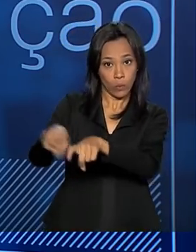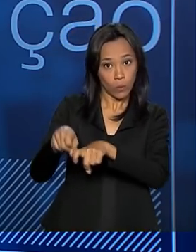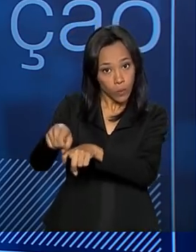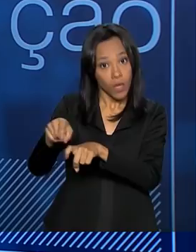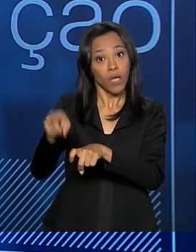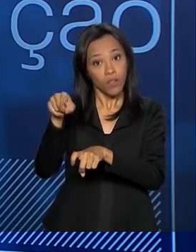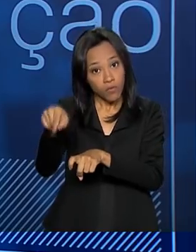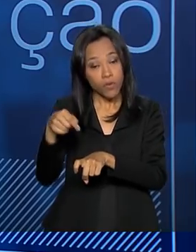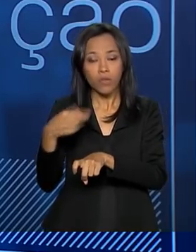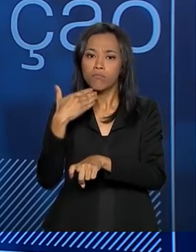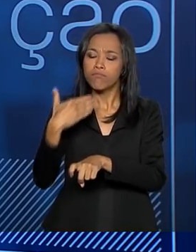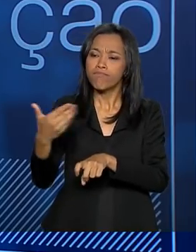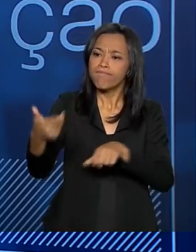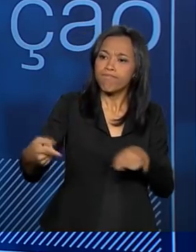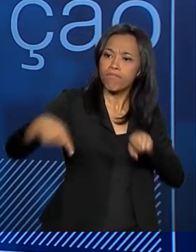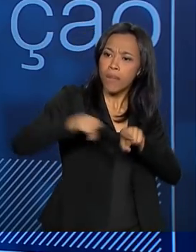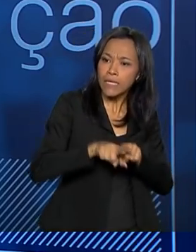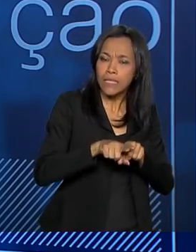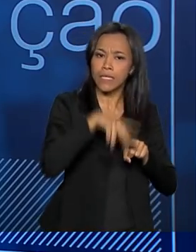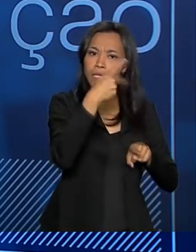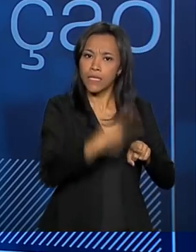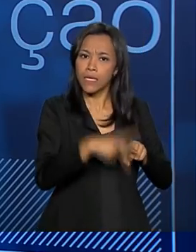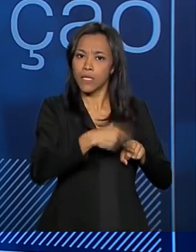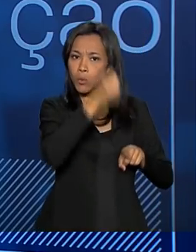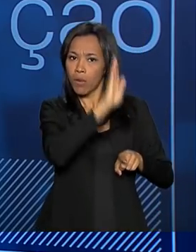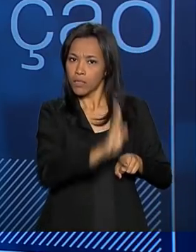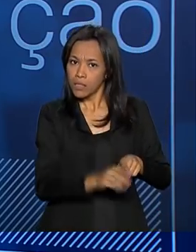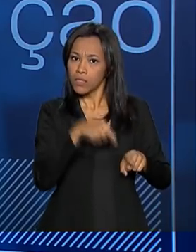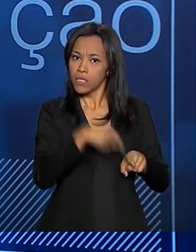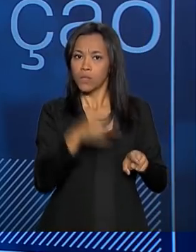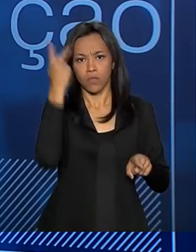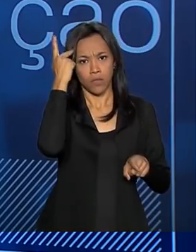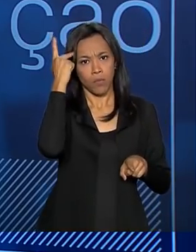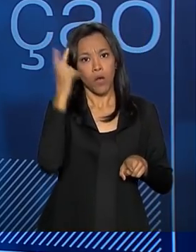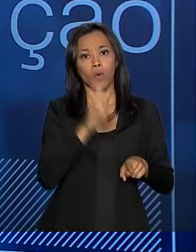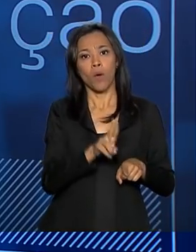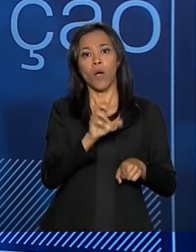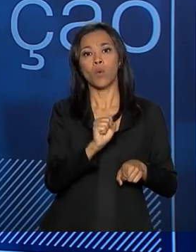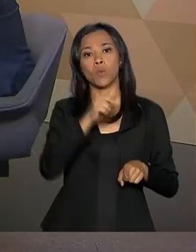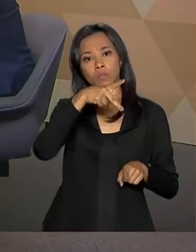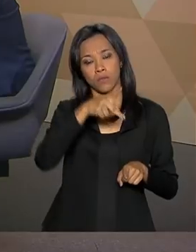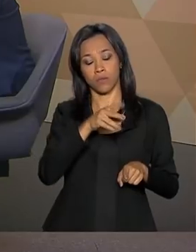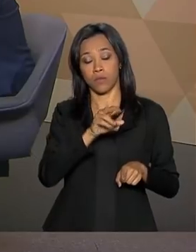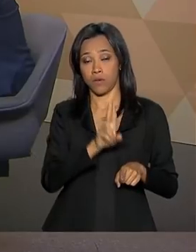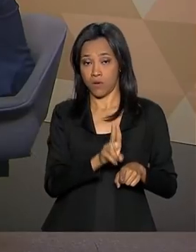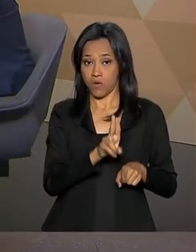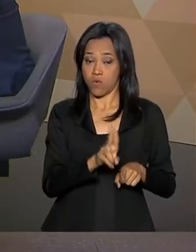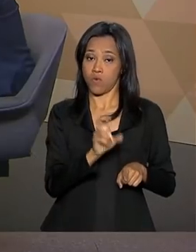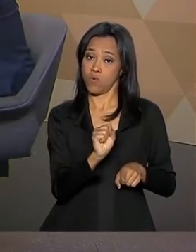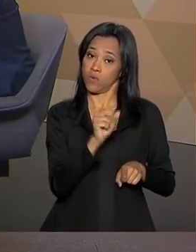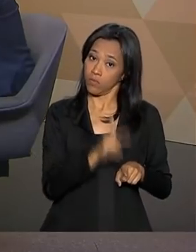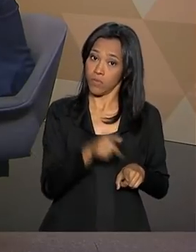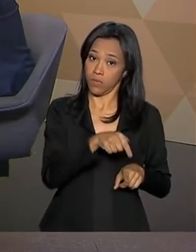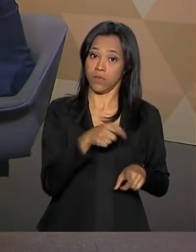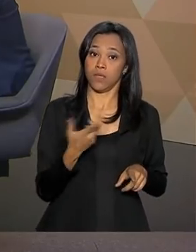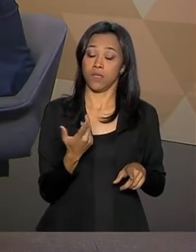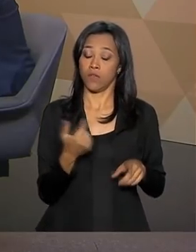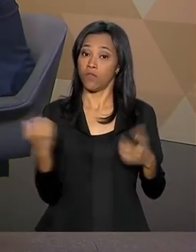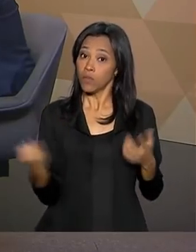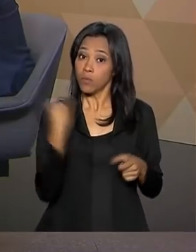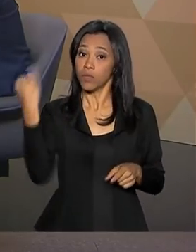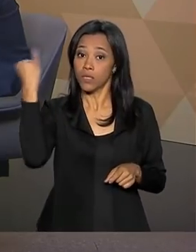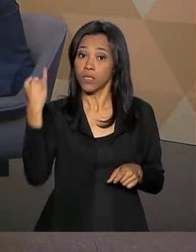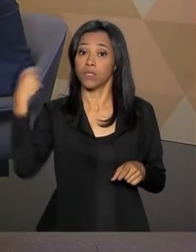parceria daquela universidade com a Exalc, com a USP, com a nossa Exalc lá de Piracicaba. Então, nesse sentido, também teve um outro ponto